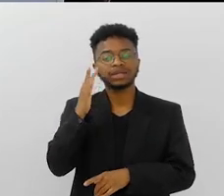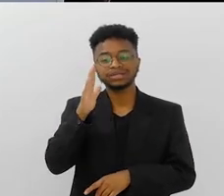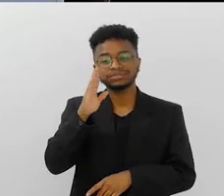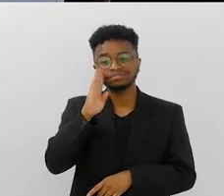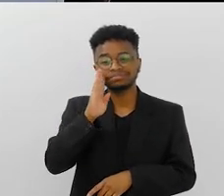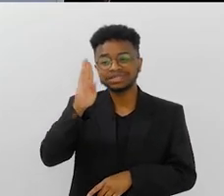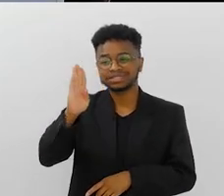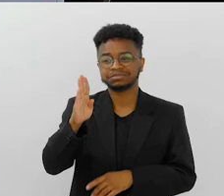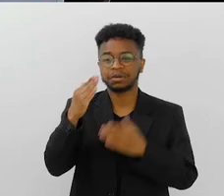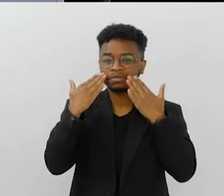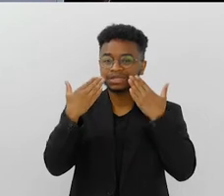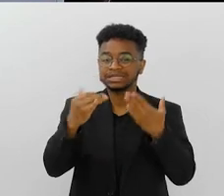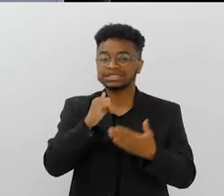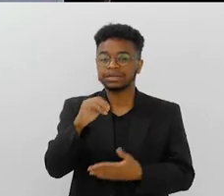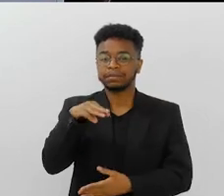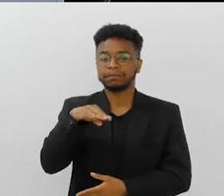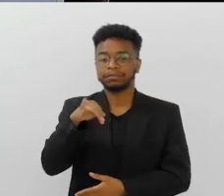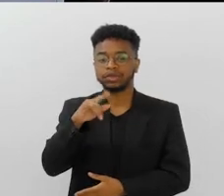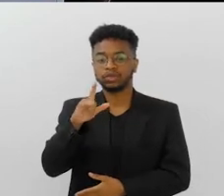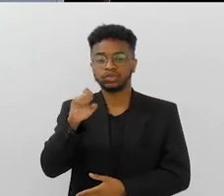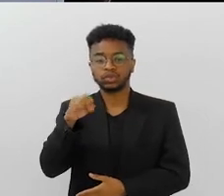da história vai ser se o Milton Nascimento vier aqui também.